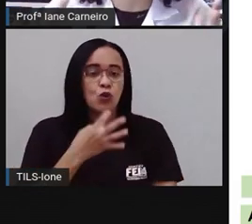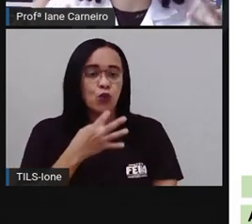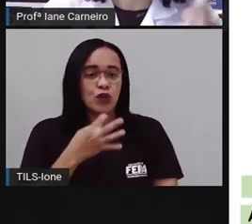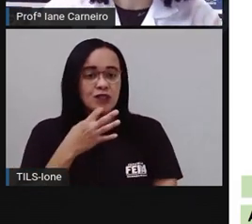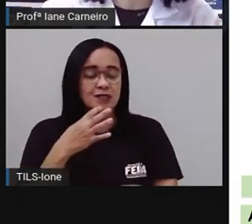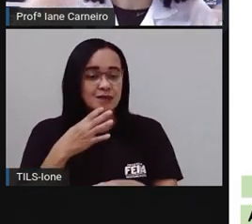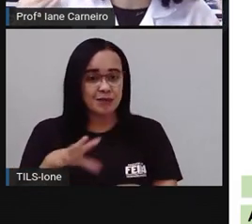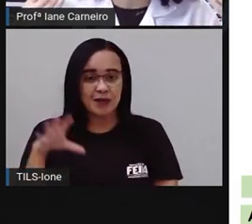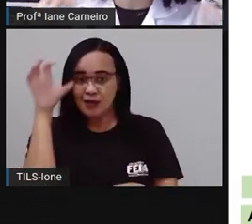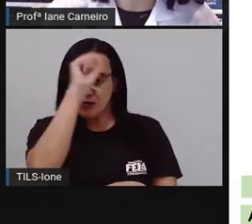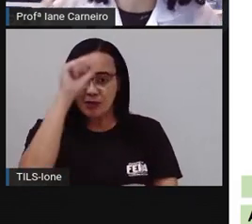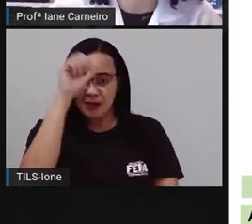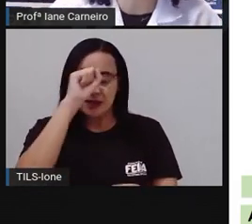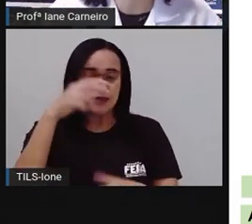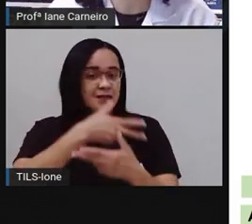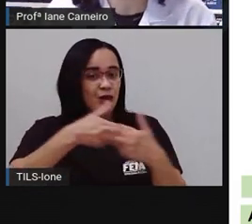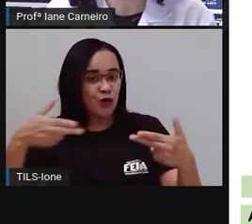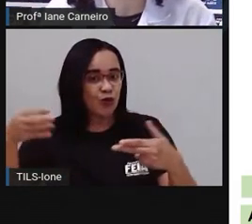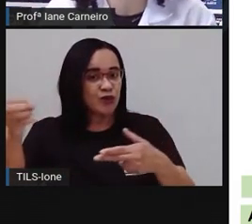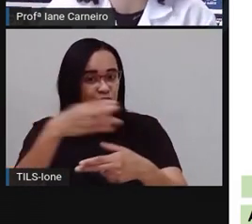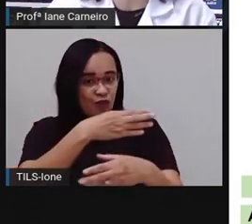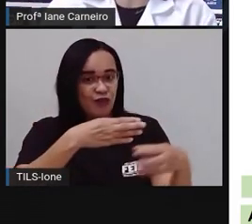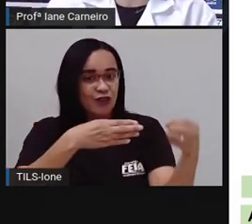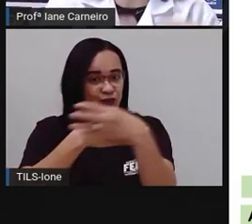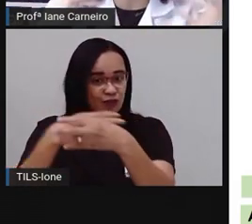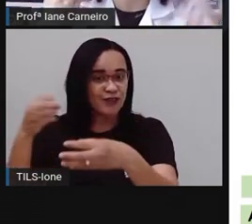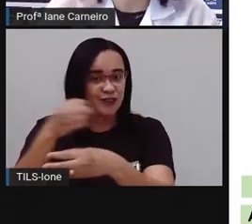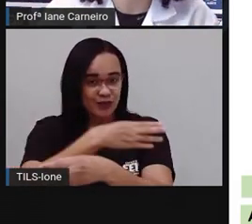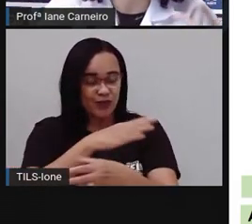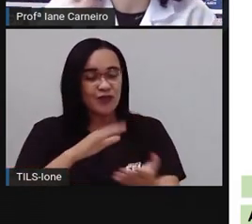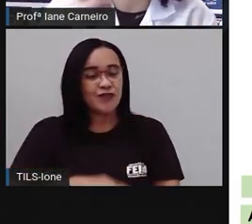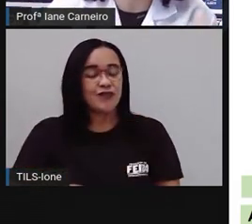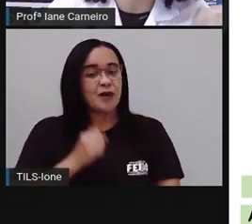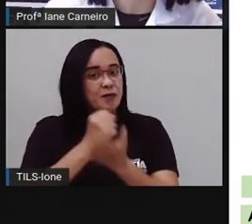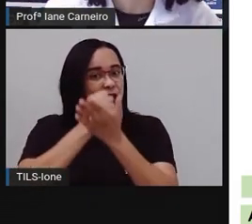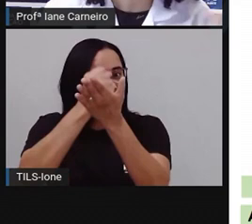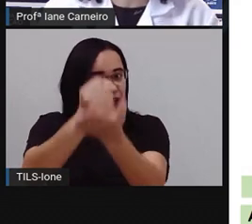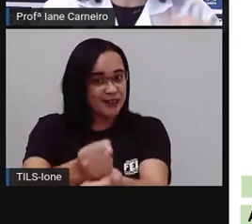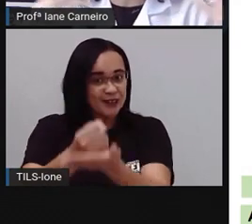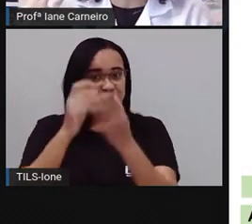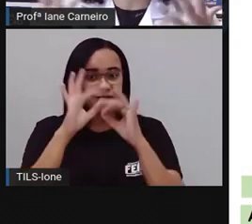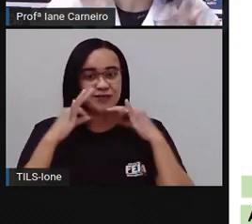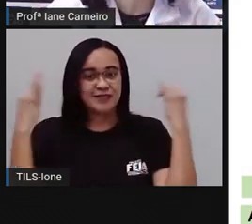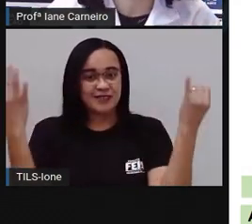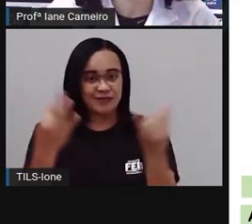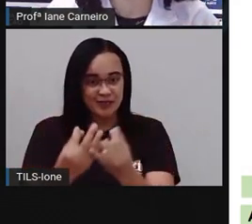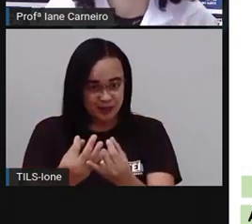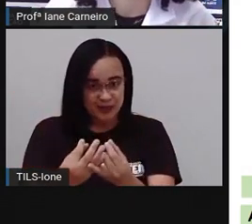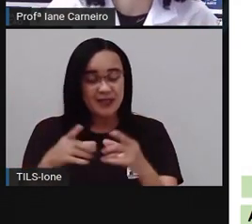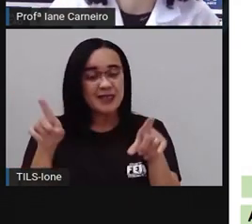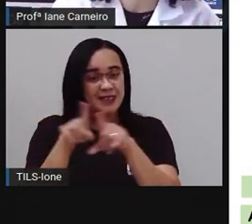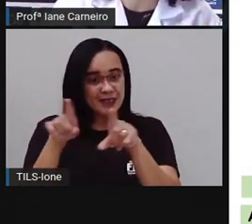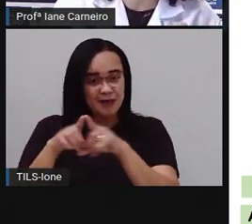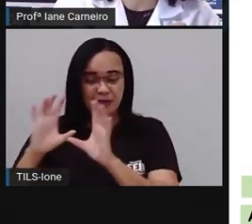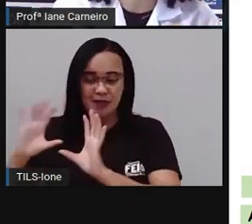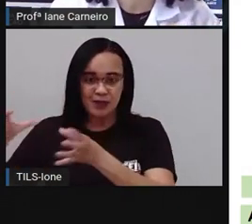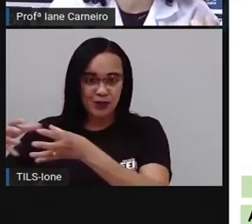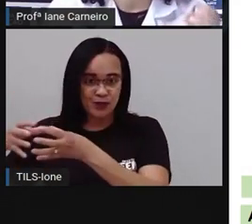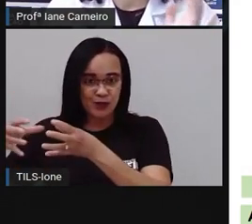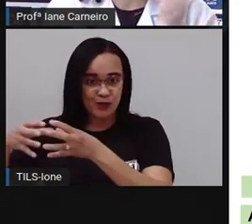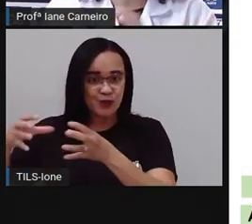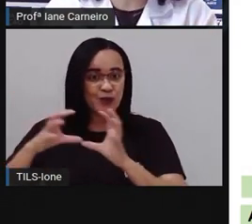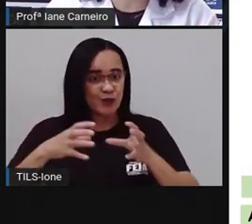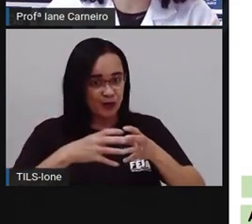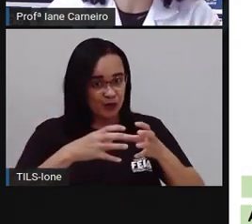aprendizado e que vocês possam de fato usar no dia a dia de vocês, contribuir com a família, contribuir com a comunidade de vocês, né? Então